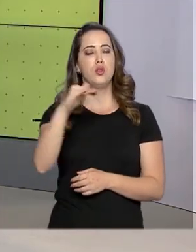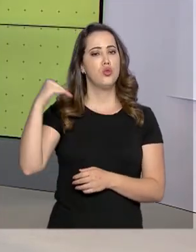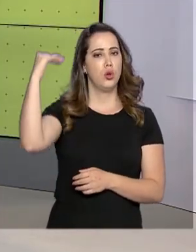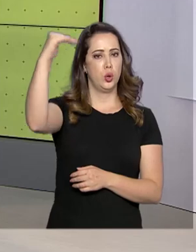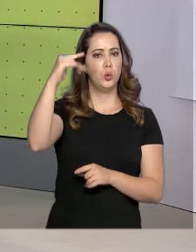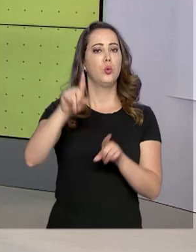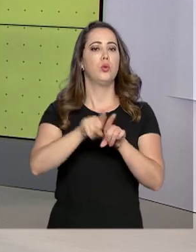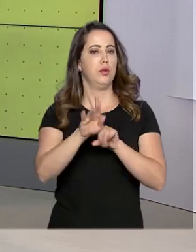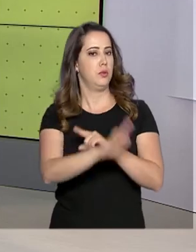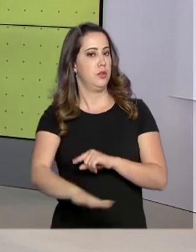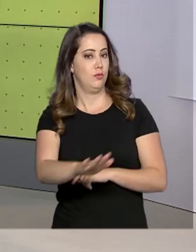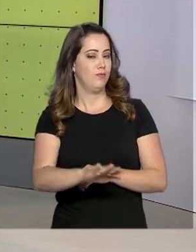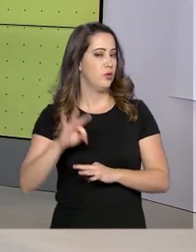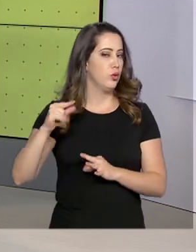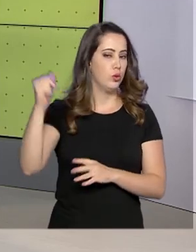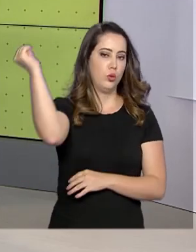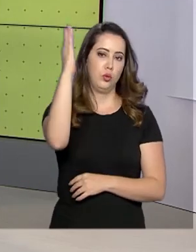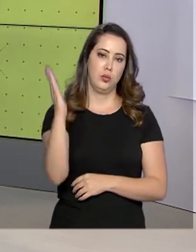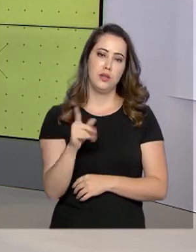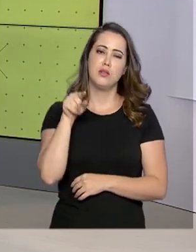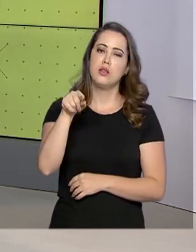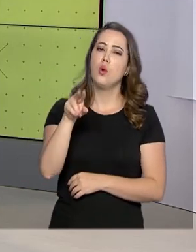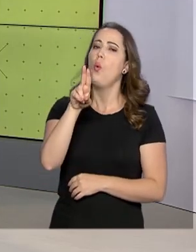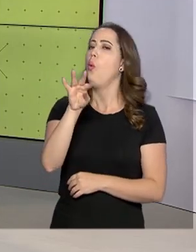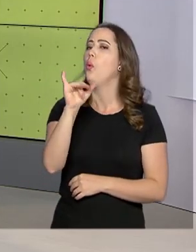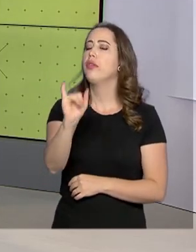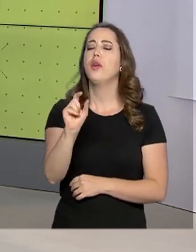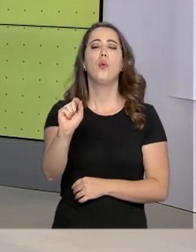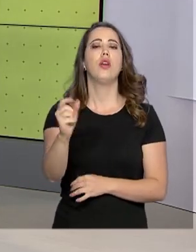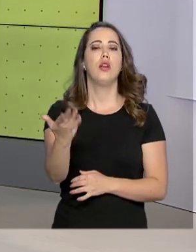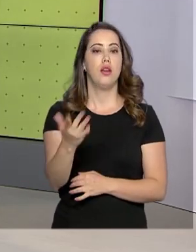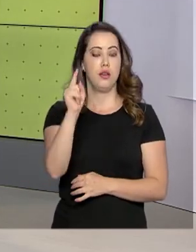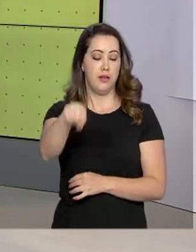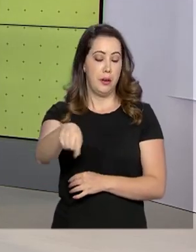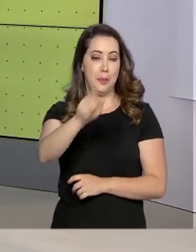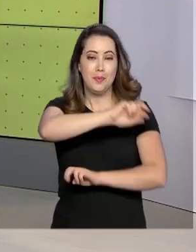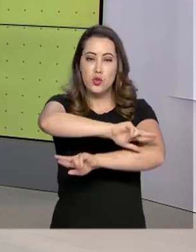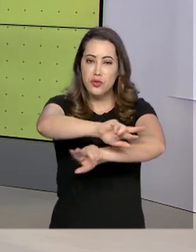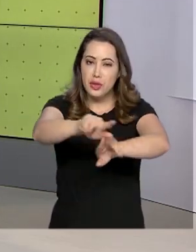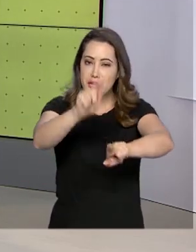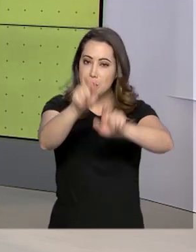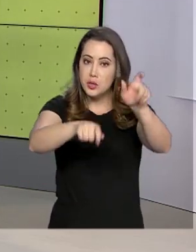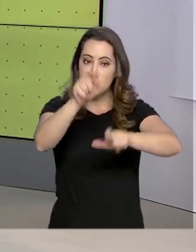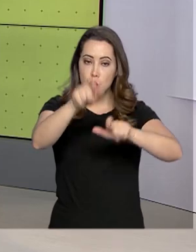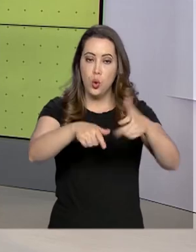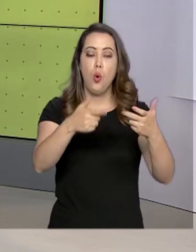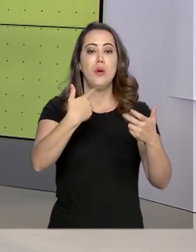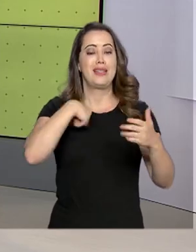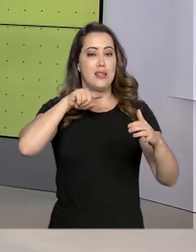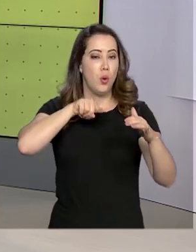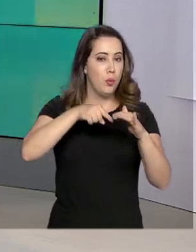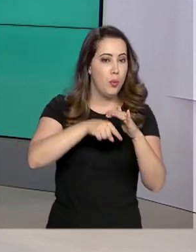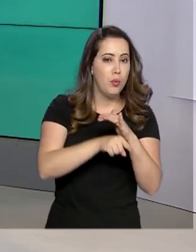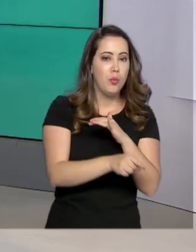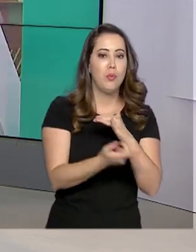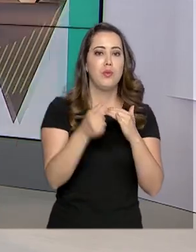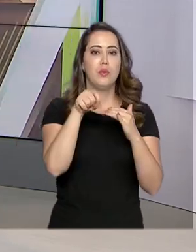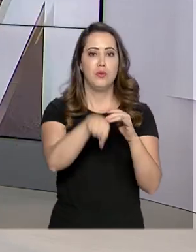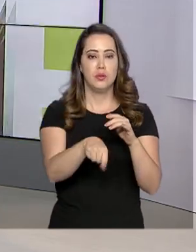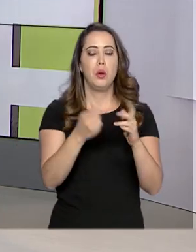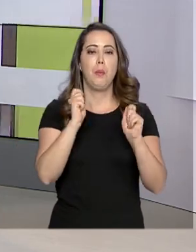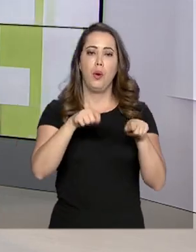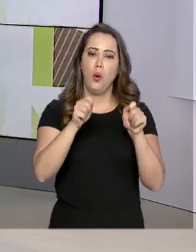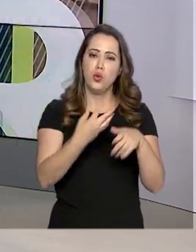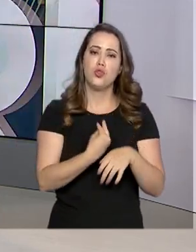em todo o país. Esse tipo de leito é destinado a acolher diferentes públicos em estado grave com chances de